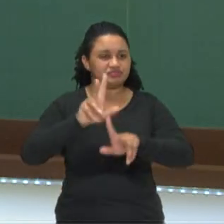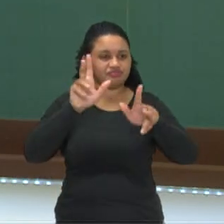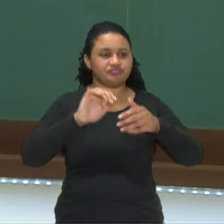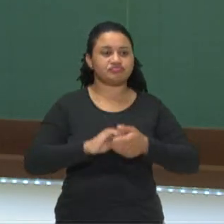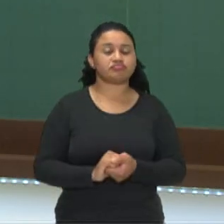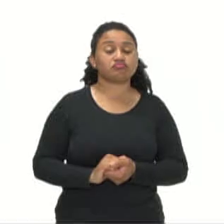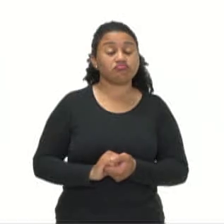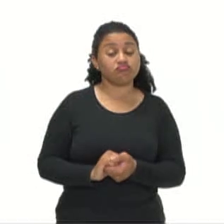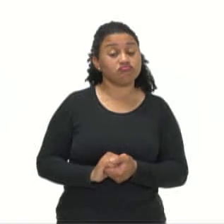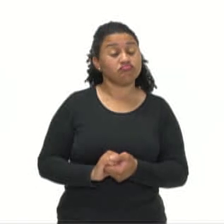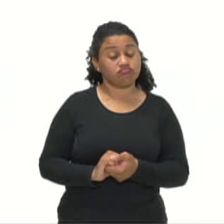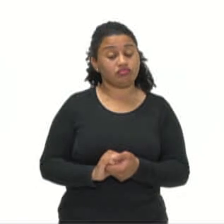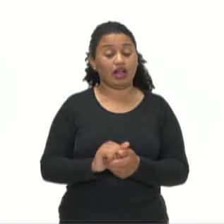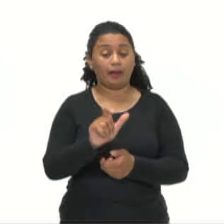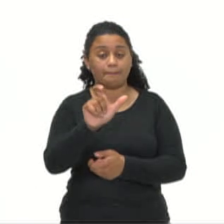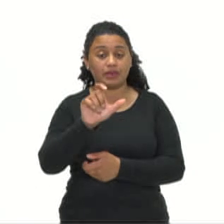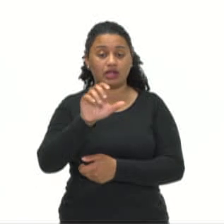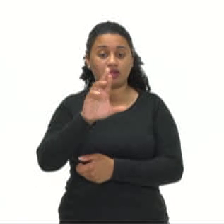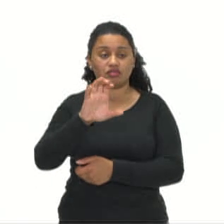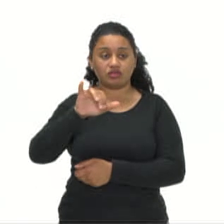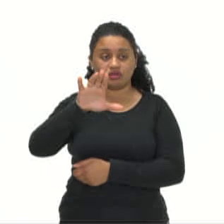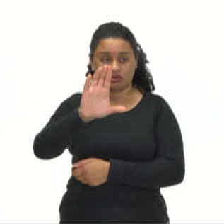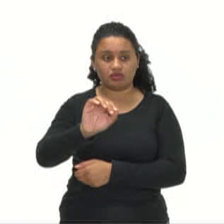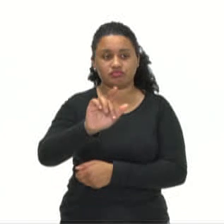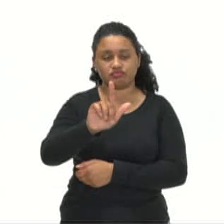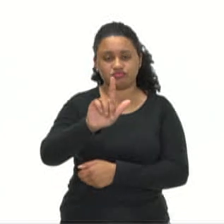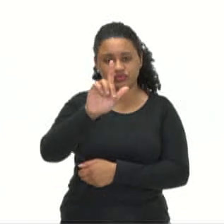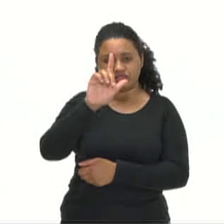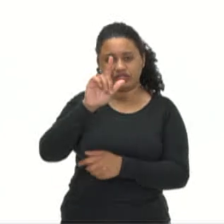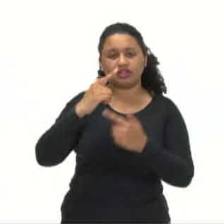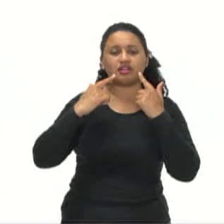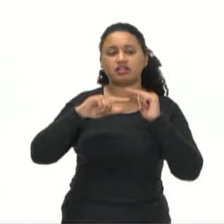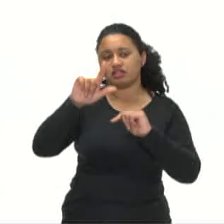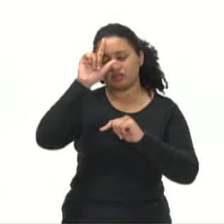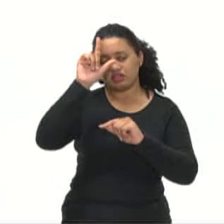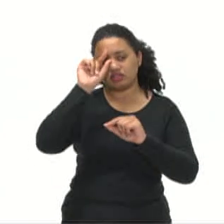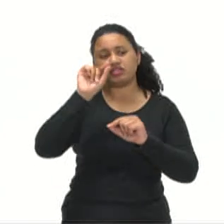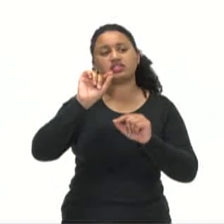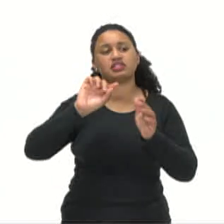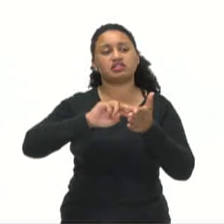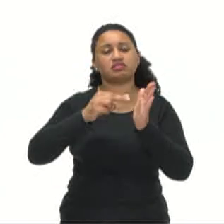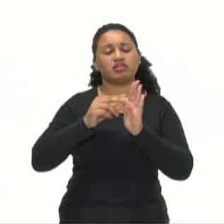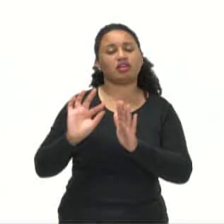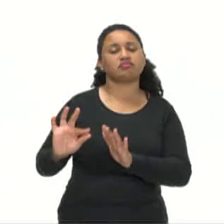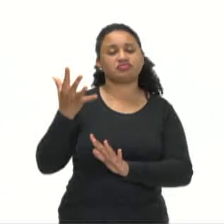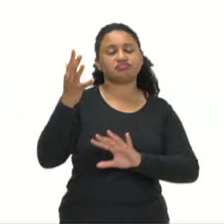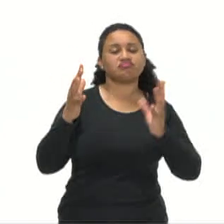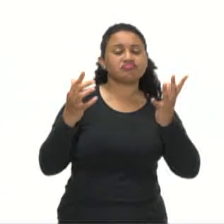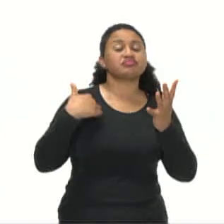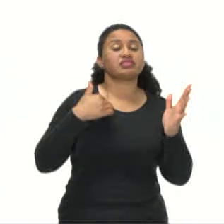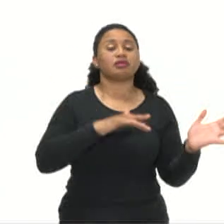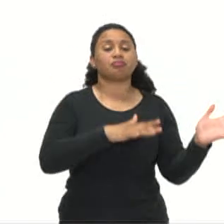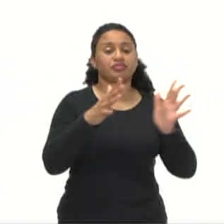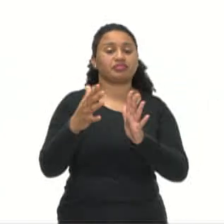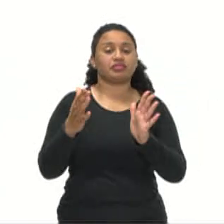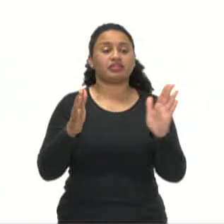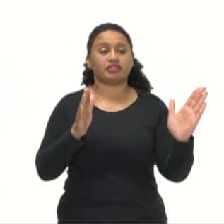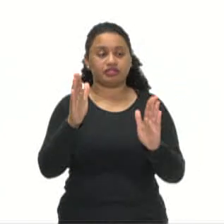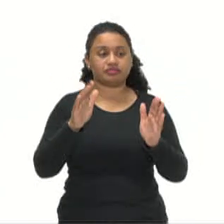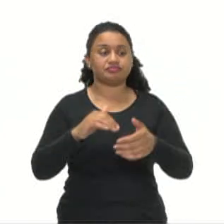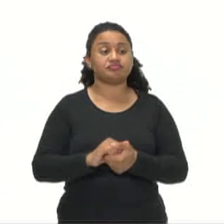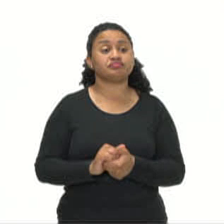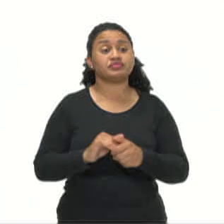do latim a palavra crônica refere-se a um registro de eventos marcados pelo tempo, cronológico, e do grego